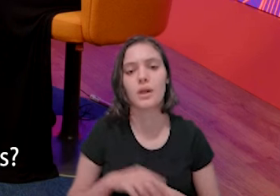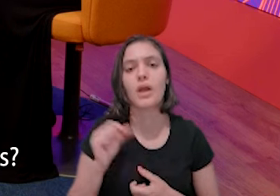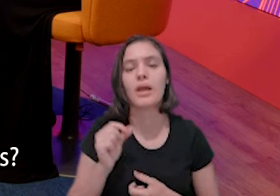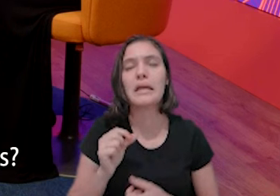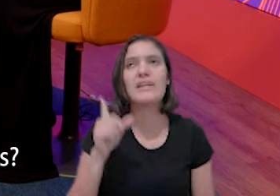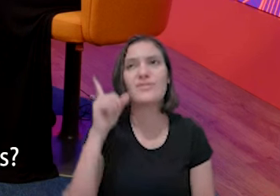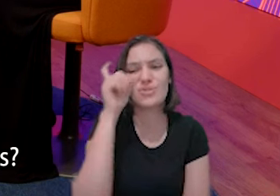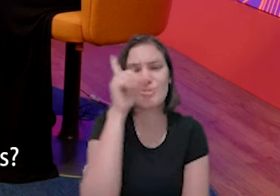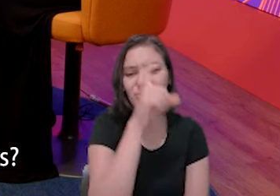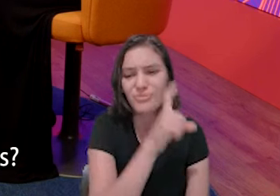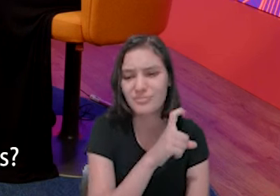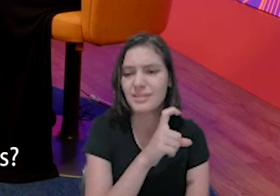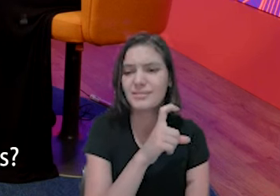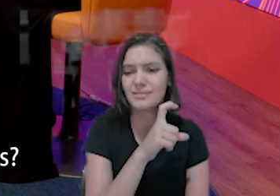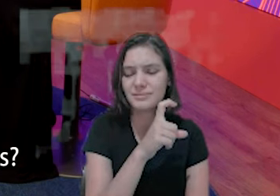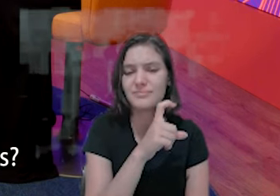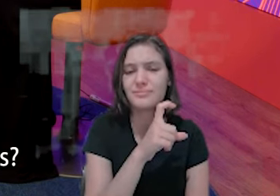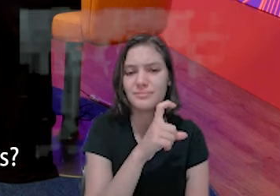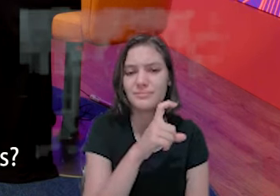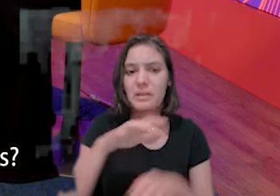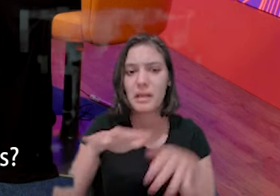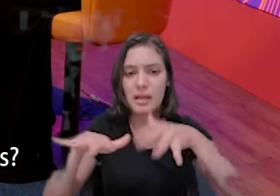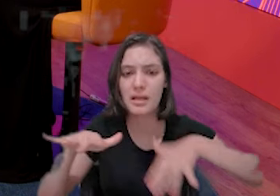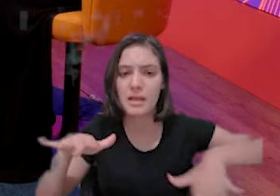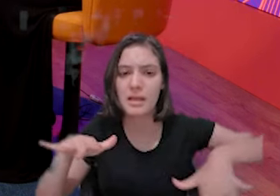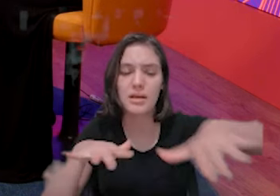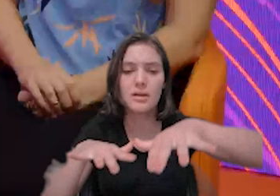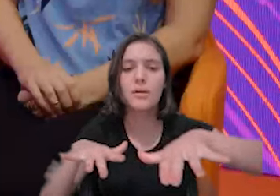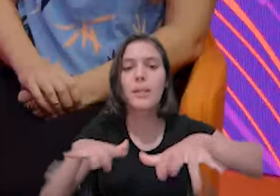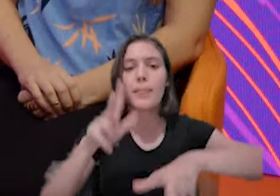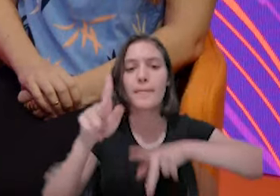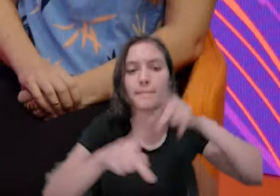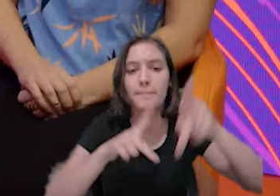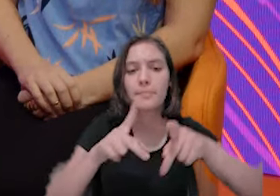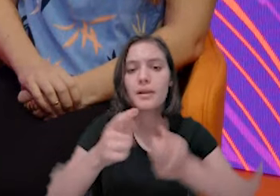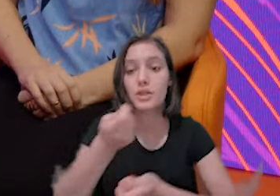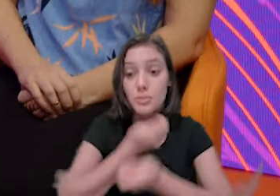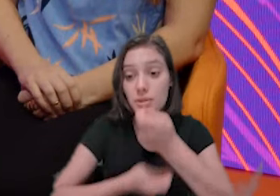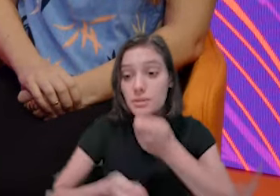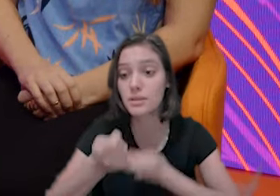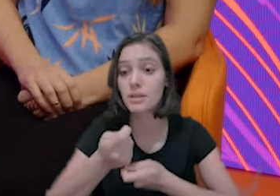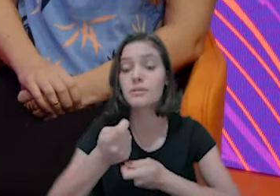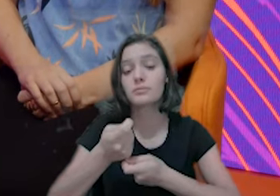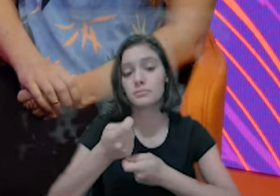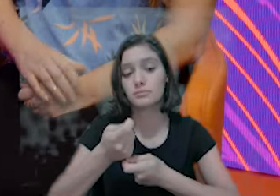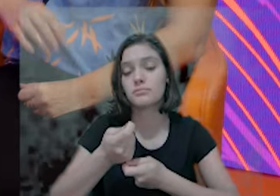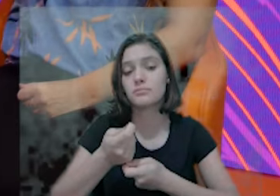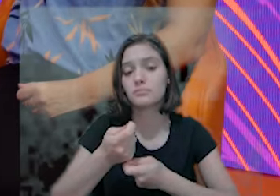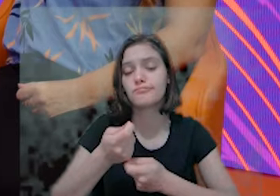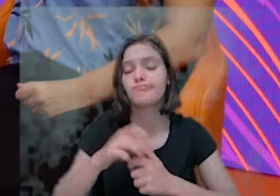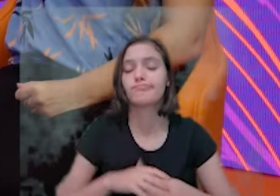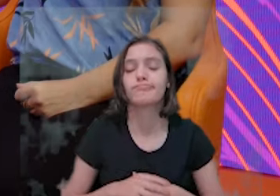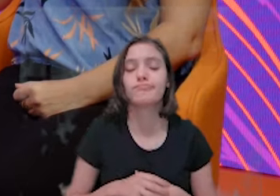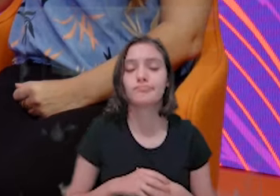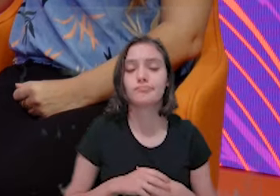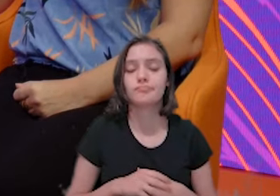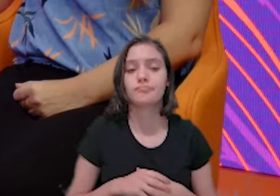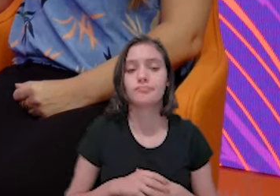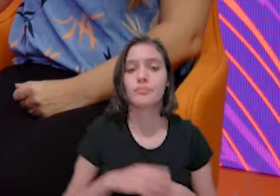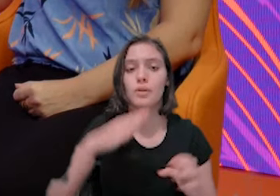fazerem a administração dos seus negócios? Não tenho conhecimento apropriado para conseguir